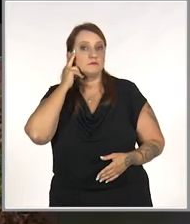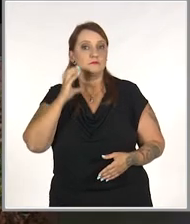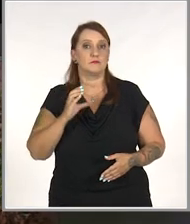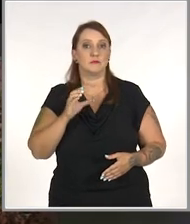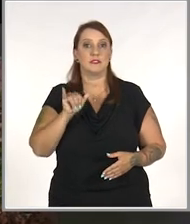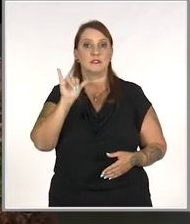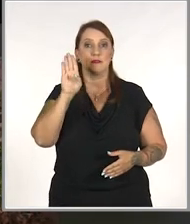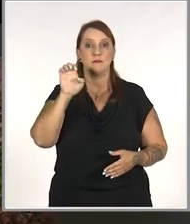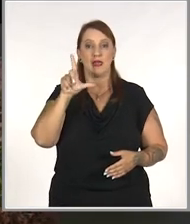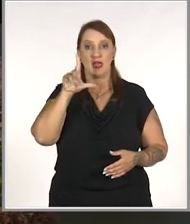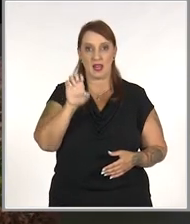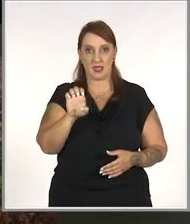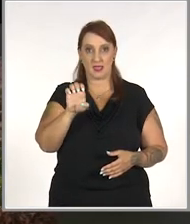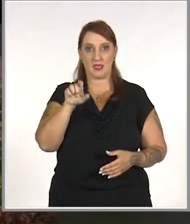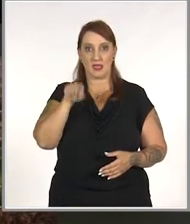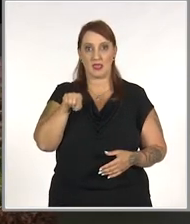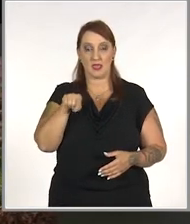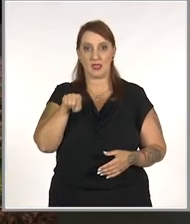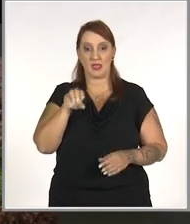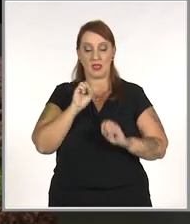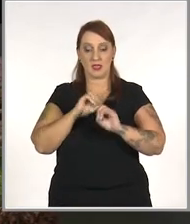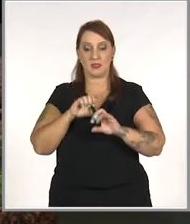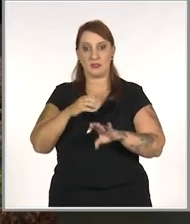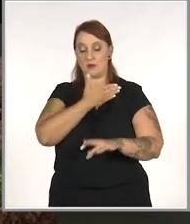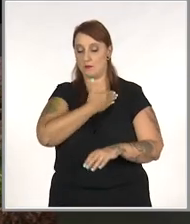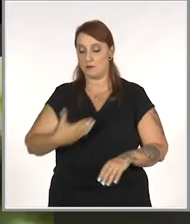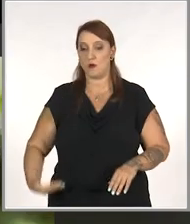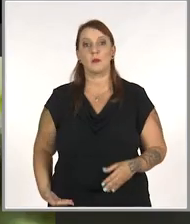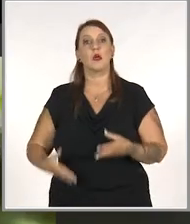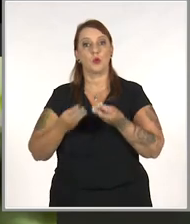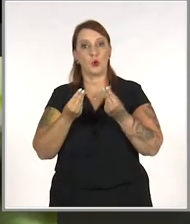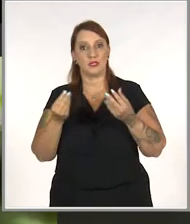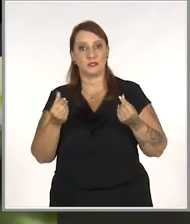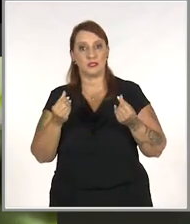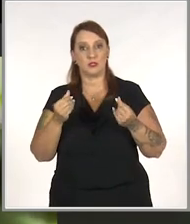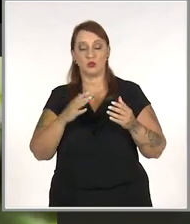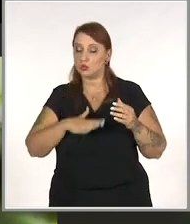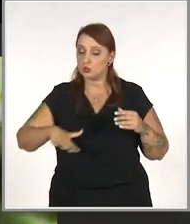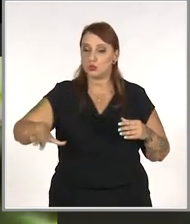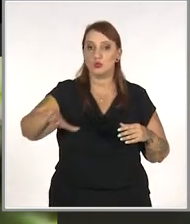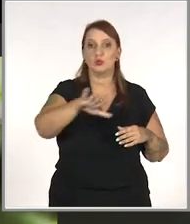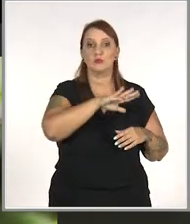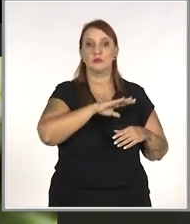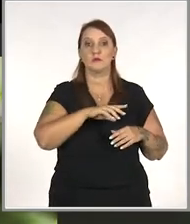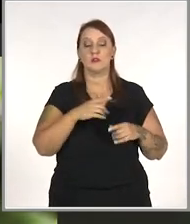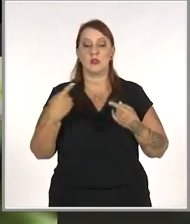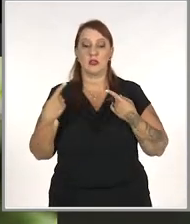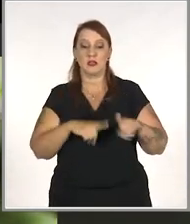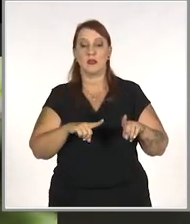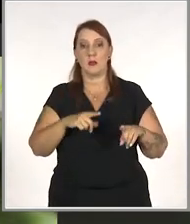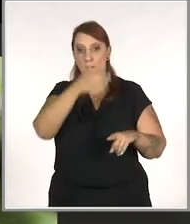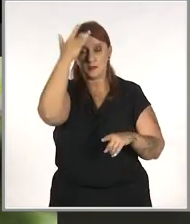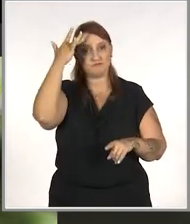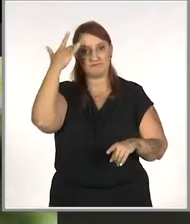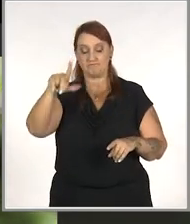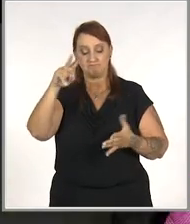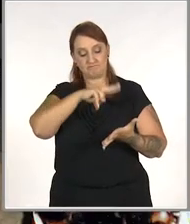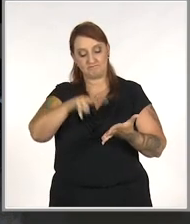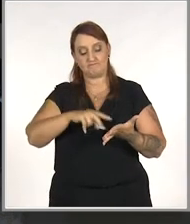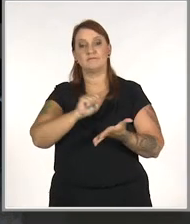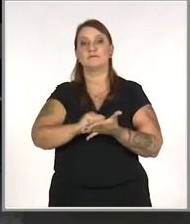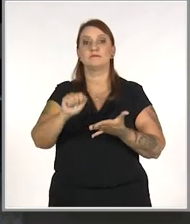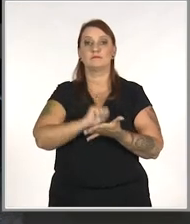O de Sibeli Amado de Oliveira era a educação pública de qualidade, para todos, e a erradicação do analfabetismo.